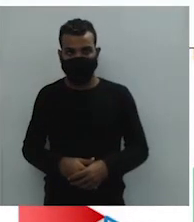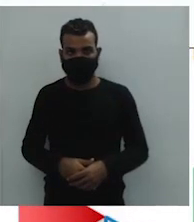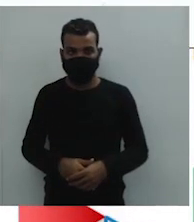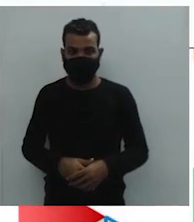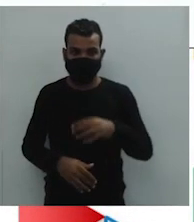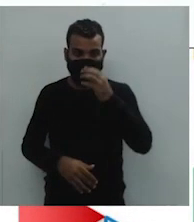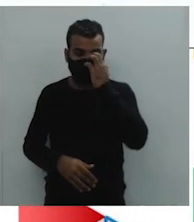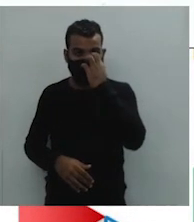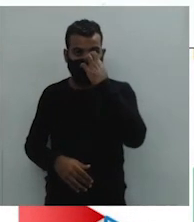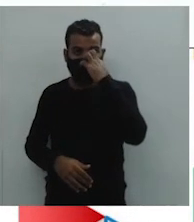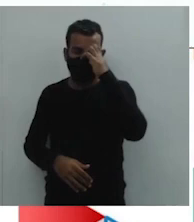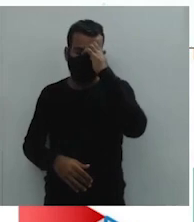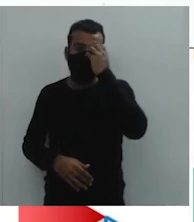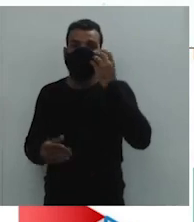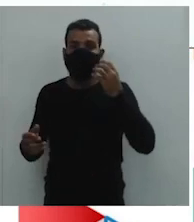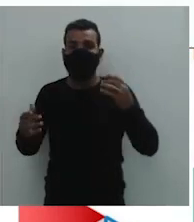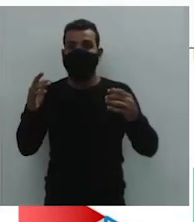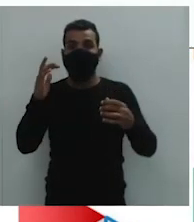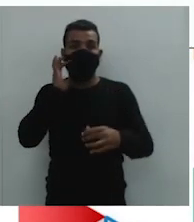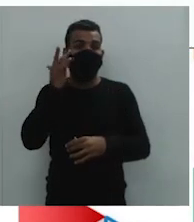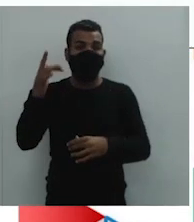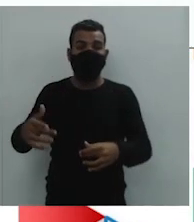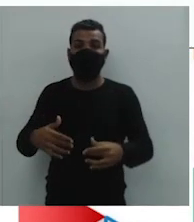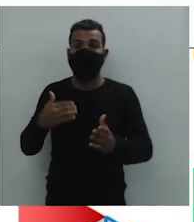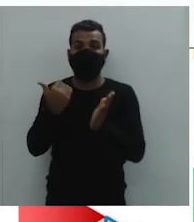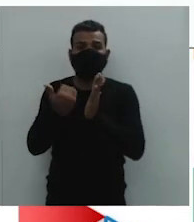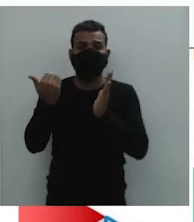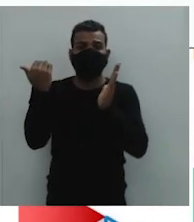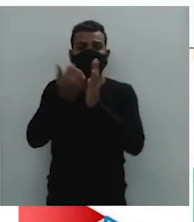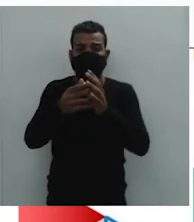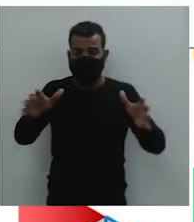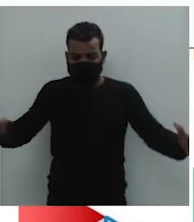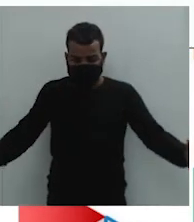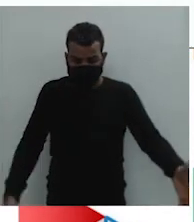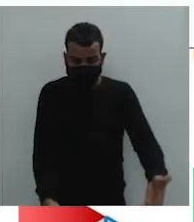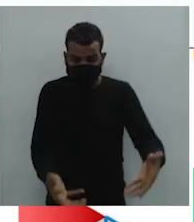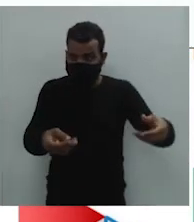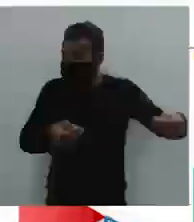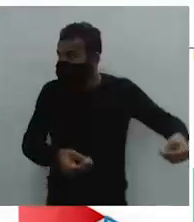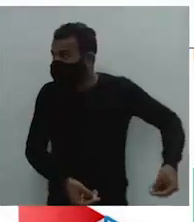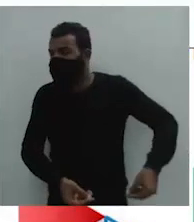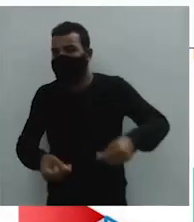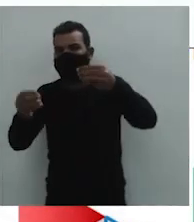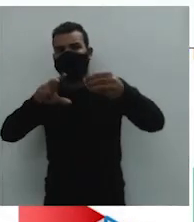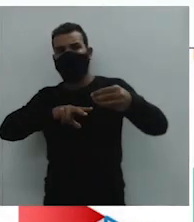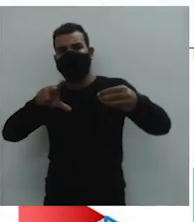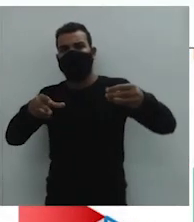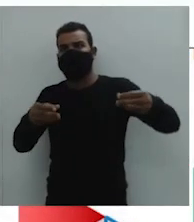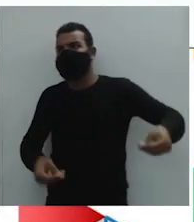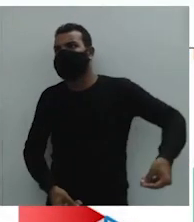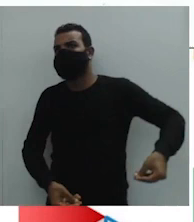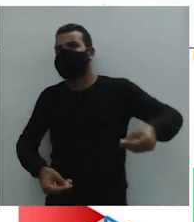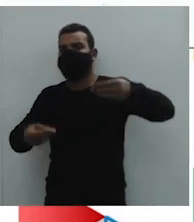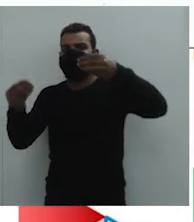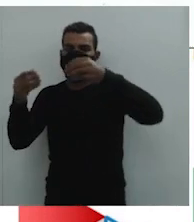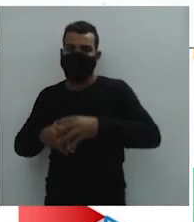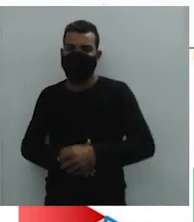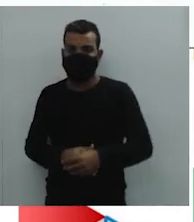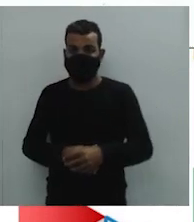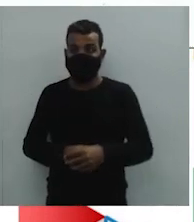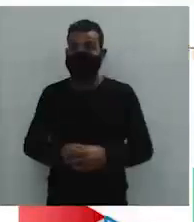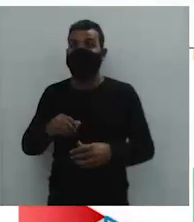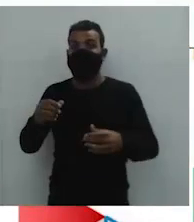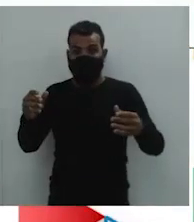Toneladas de ouros foram levadas para Portugal e este pagou, inclusive, a sua dívida externa com a